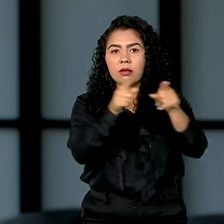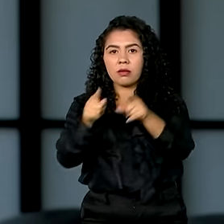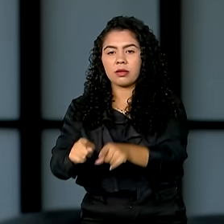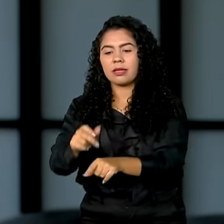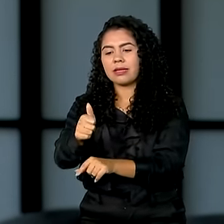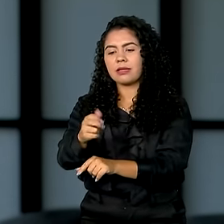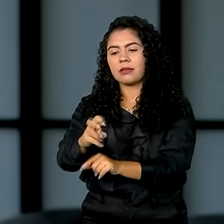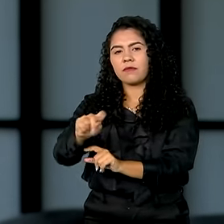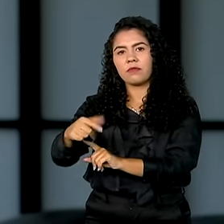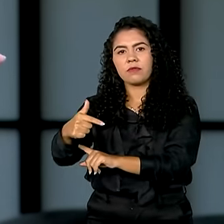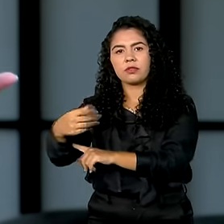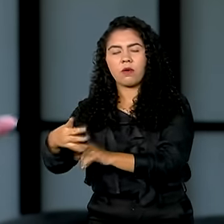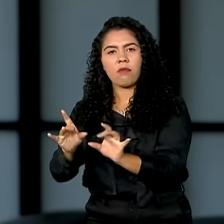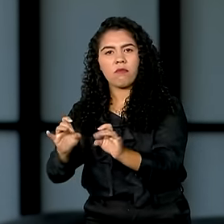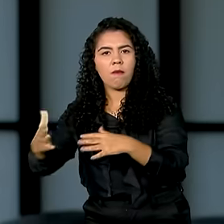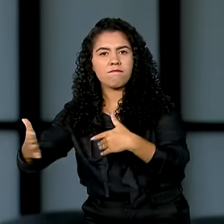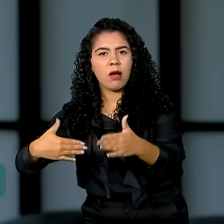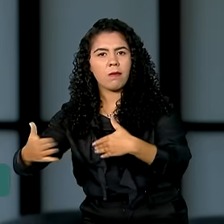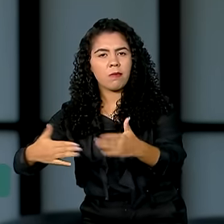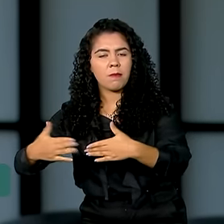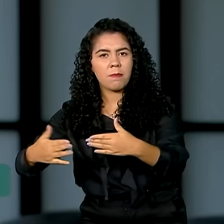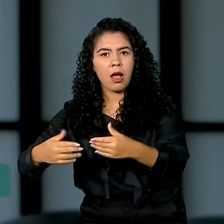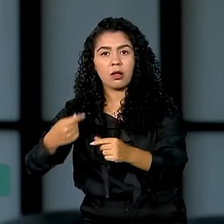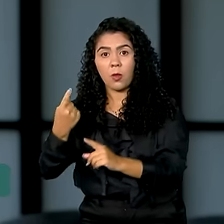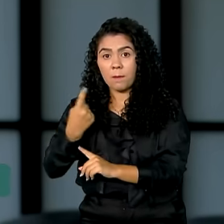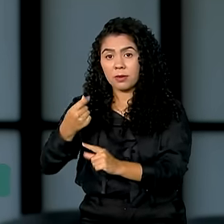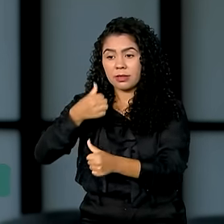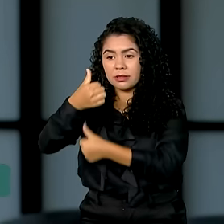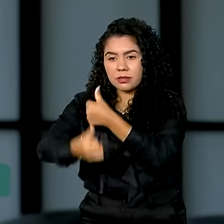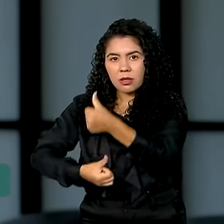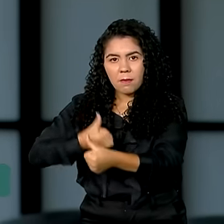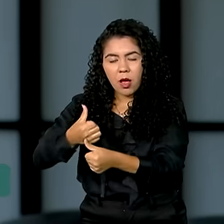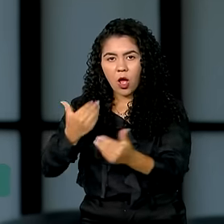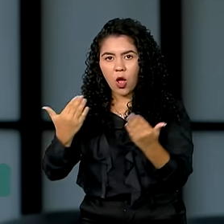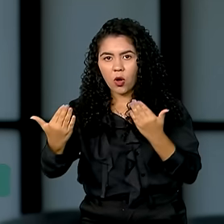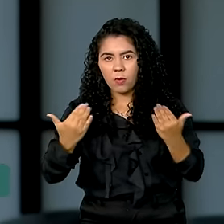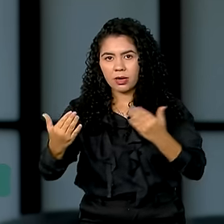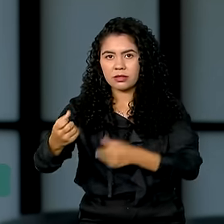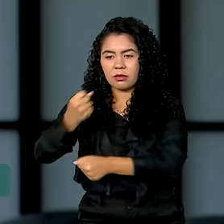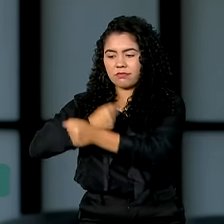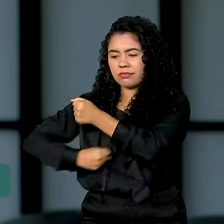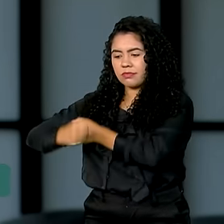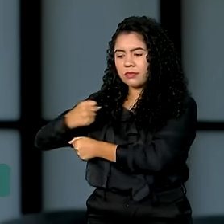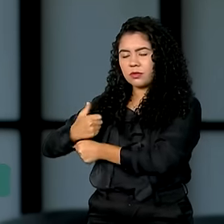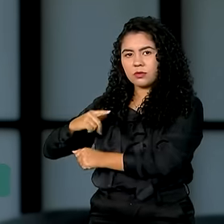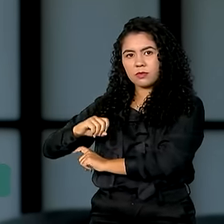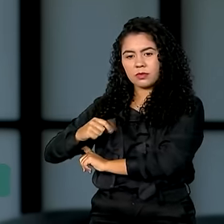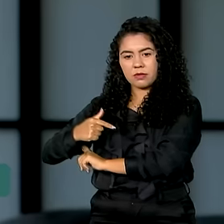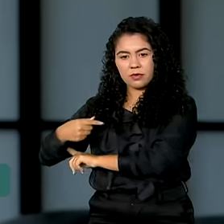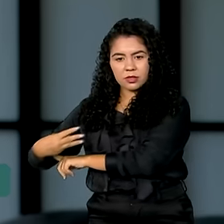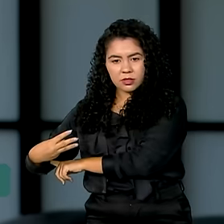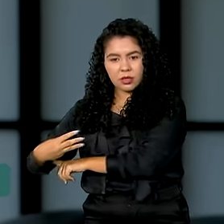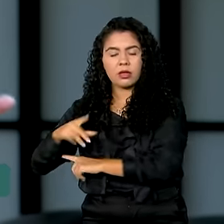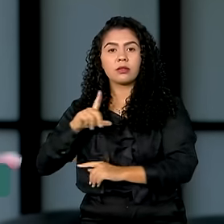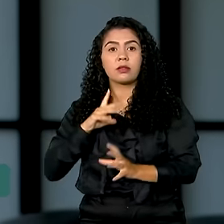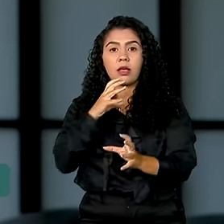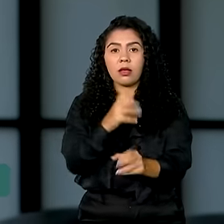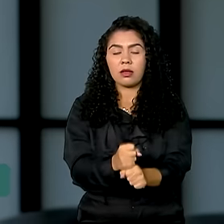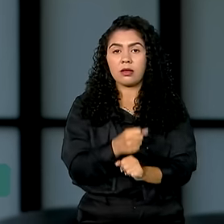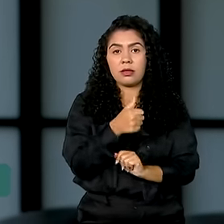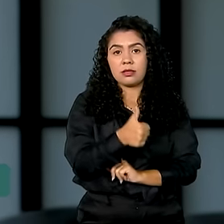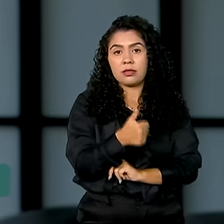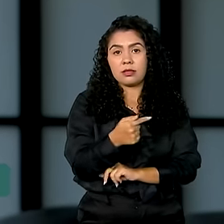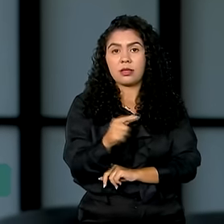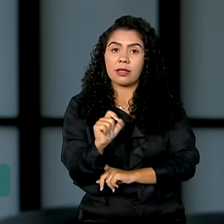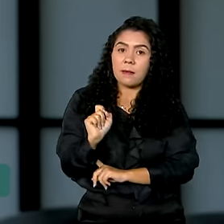% nas vendas no primeiro semestre, em comparação ao mesmo período do ano passado. São 170 mil